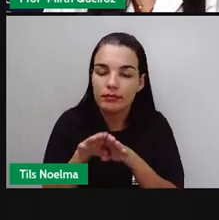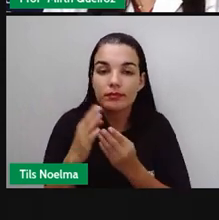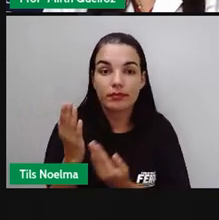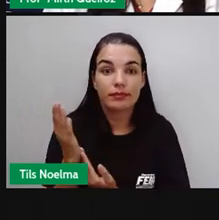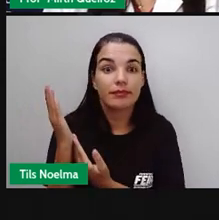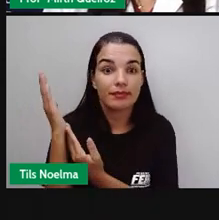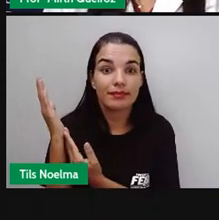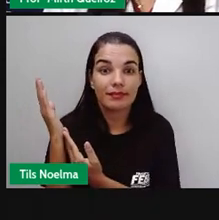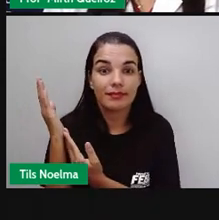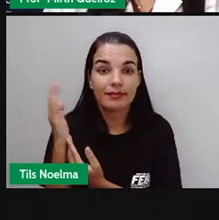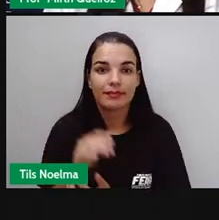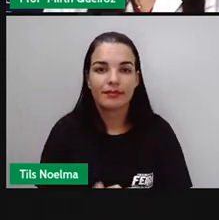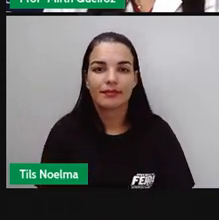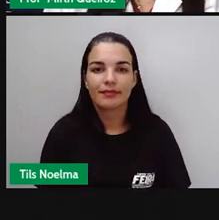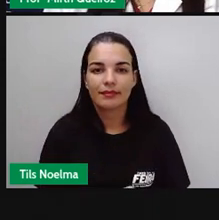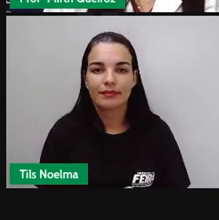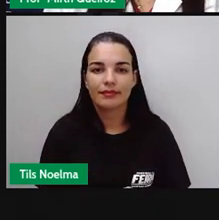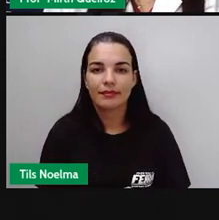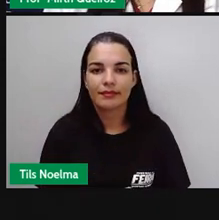logo aí abaixo.